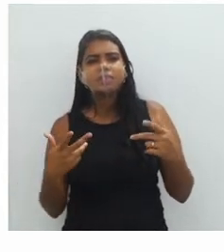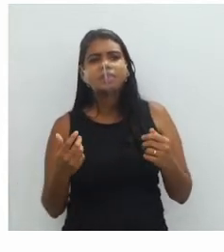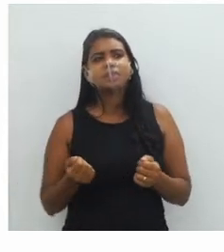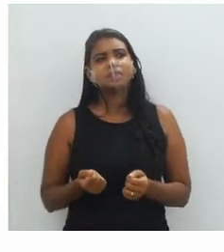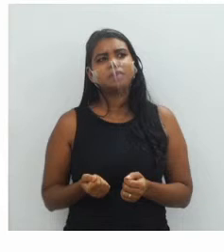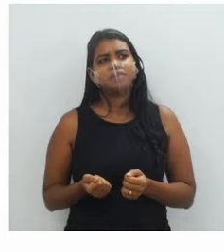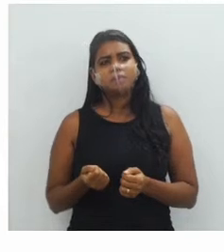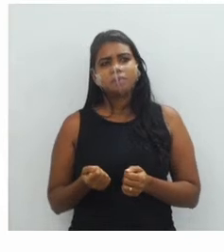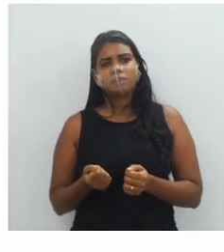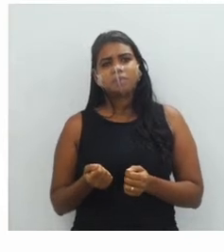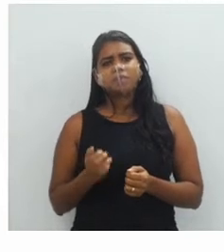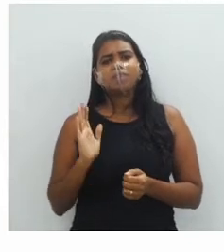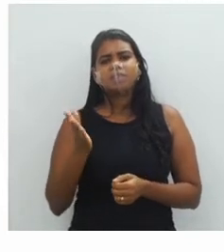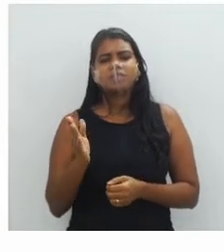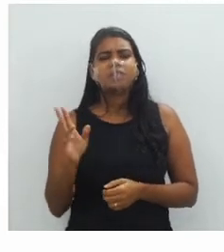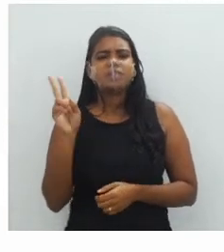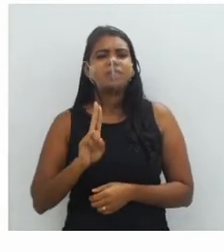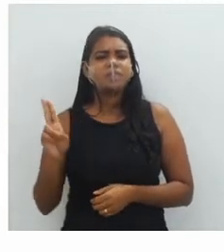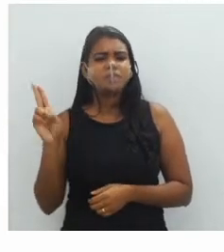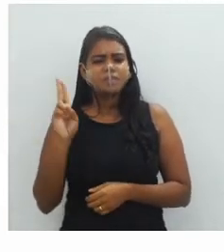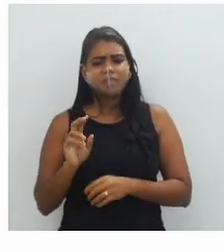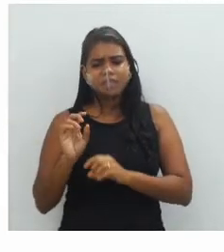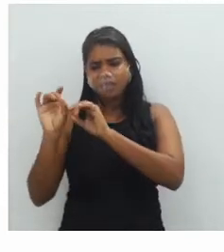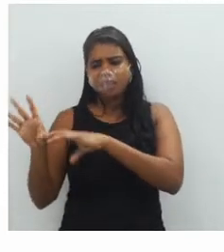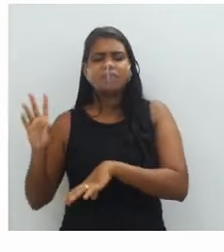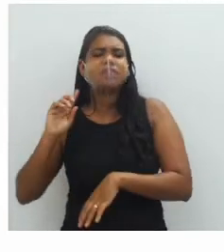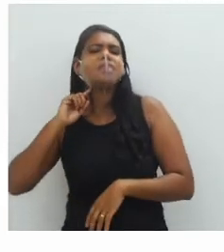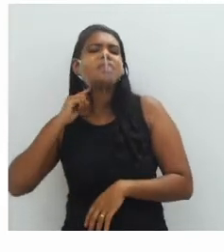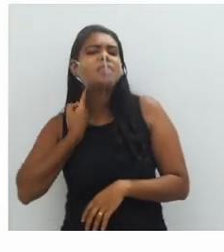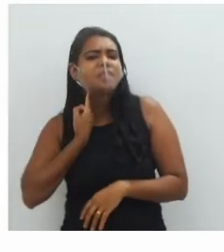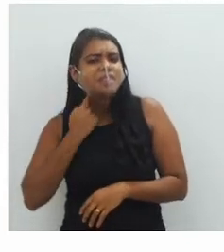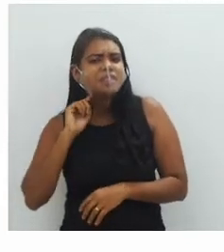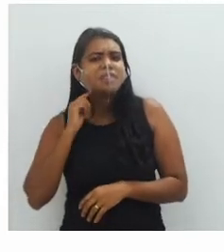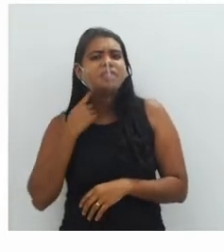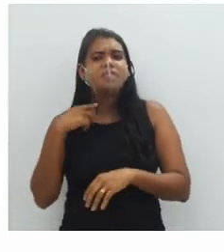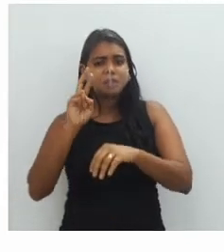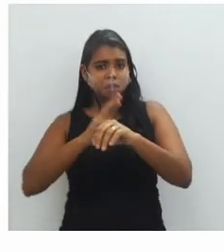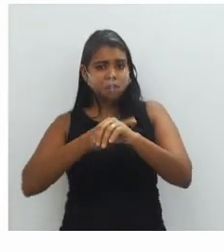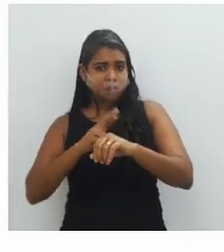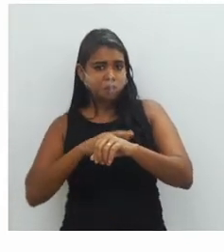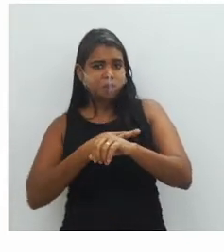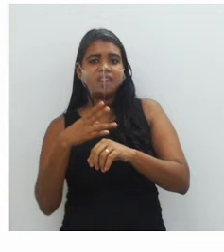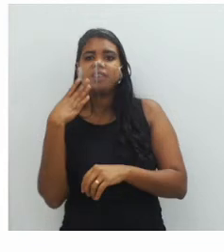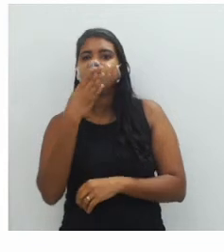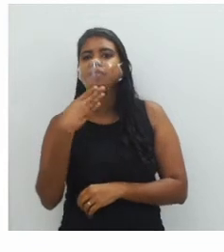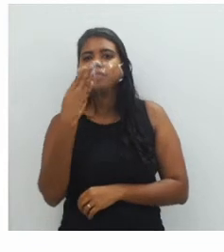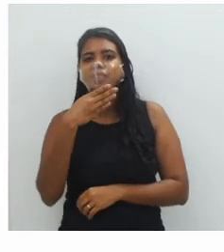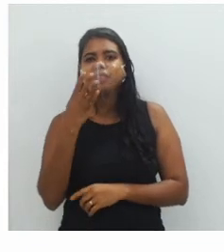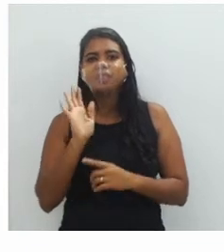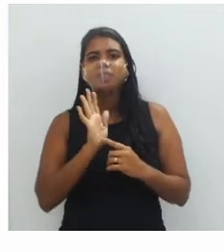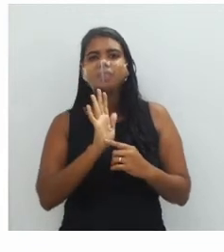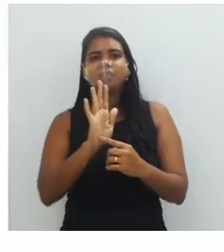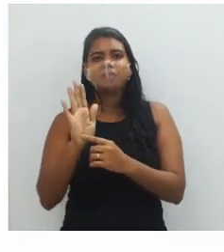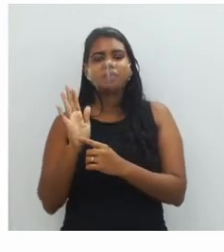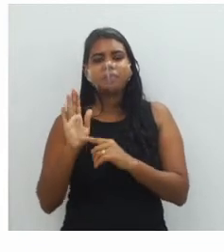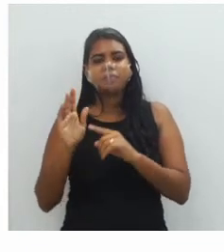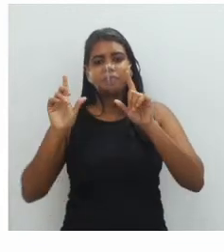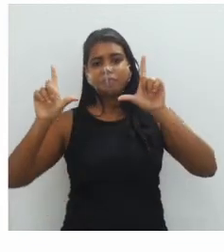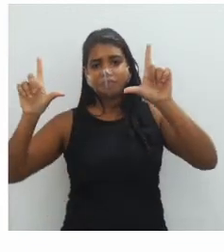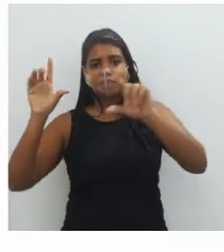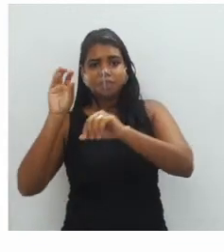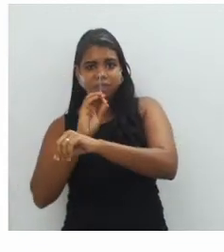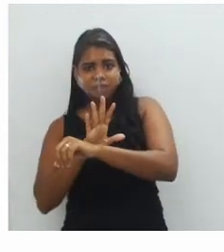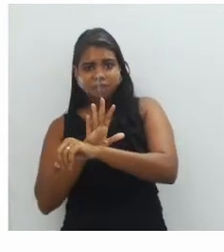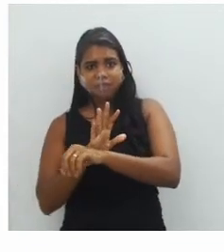materiais reutilizáveis, foram retirados de lixo, chocolate e açúcar. Então, na imagem da esquerda, a gente